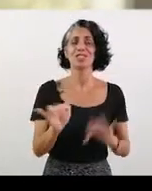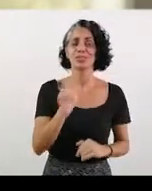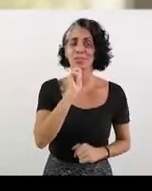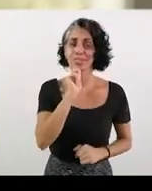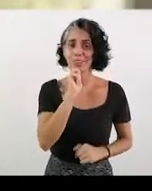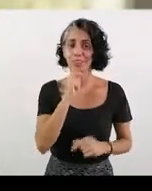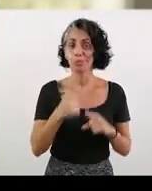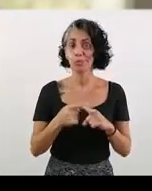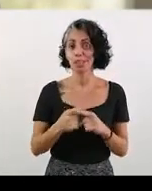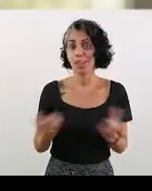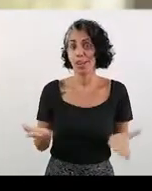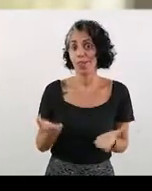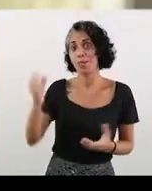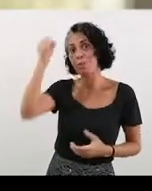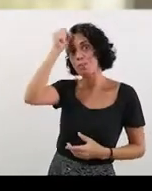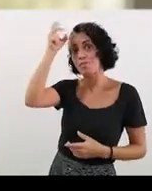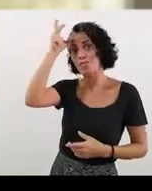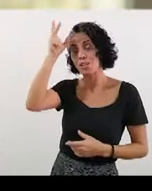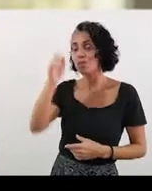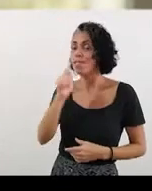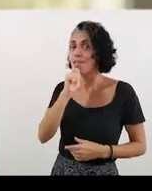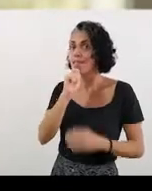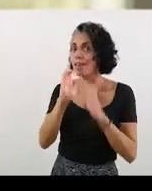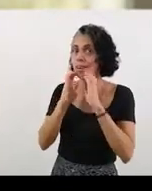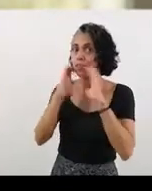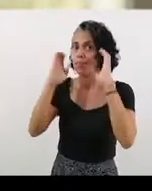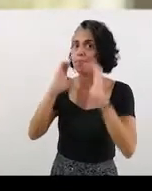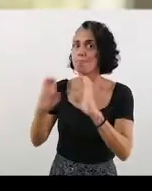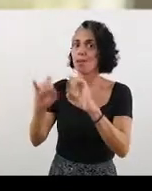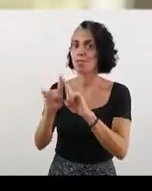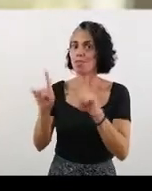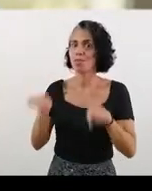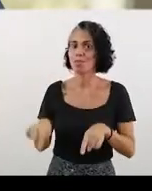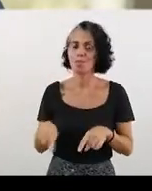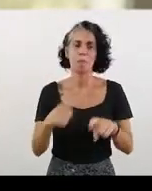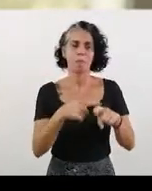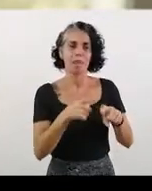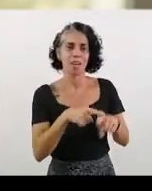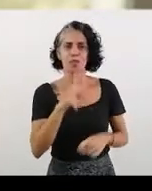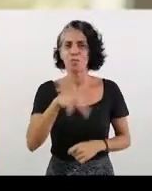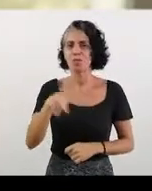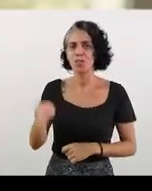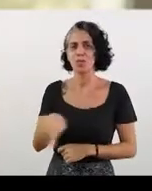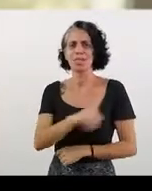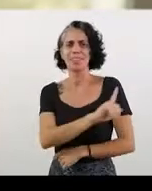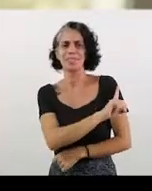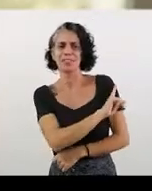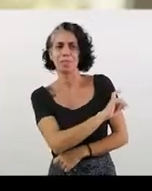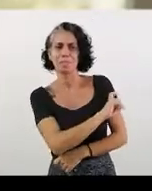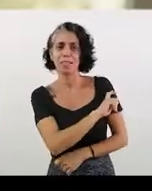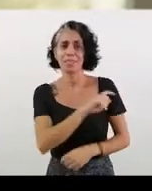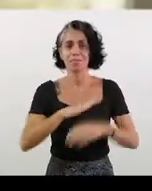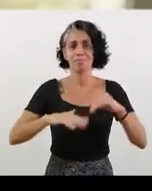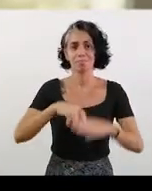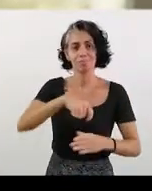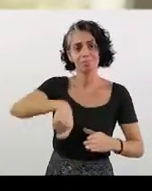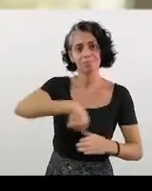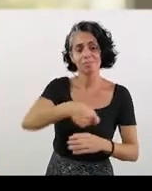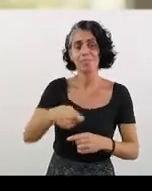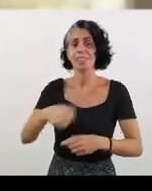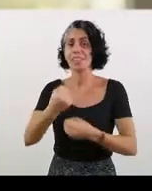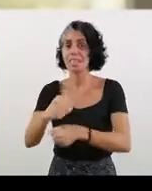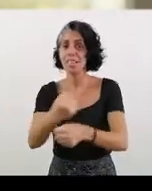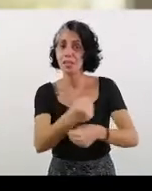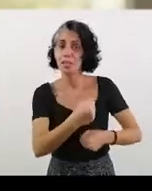atual gestão não respeita o servidor. Nossos médicos, professoras, enfermeiras, merendeiras, garis,